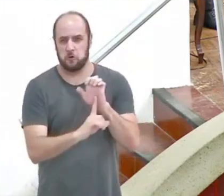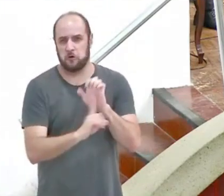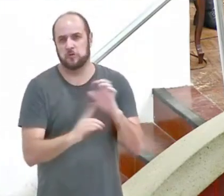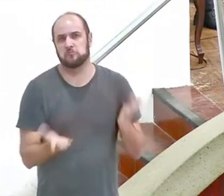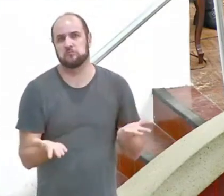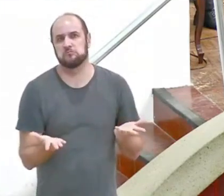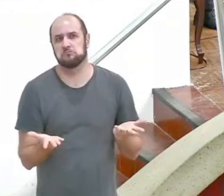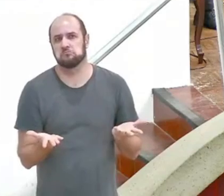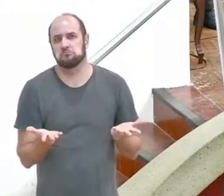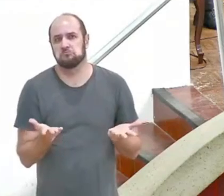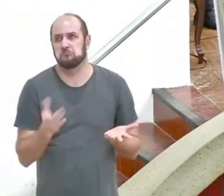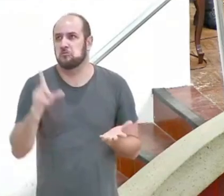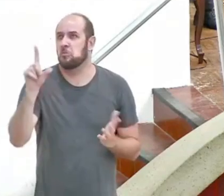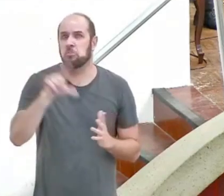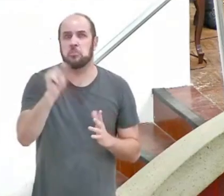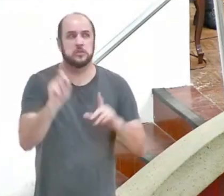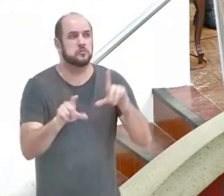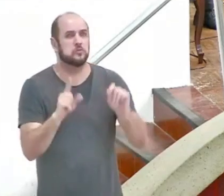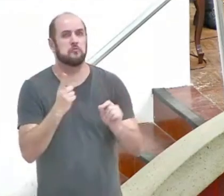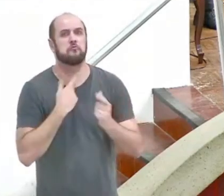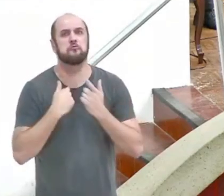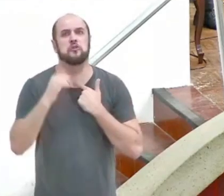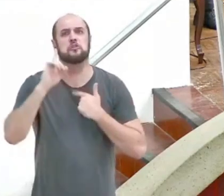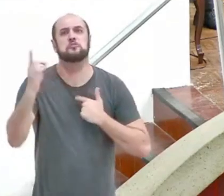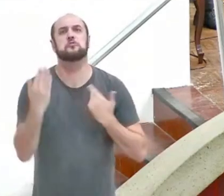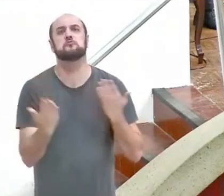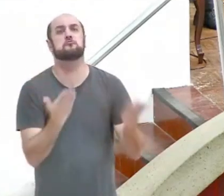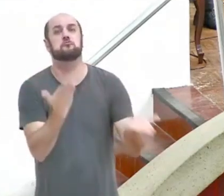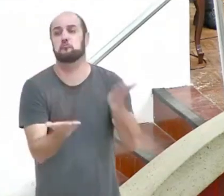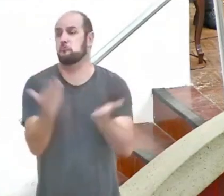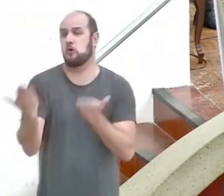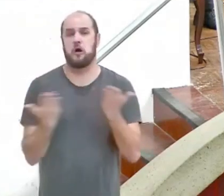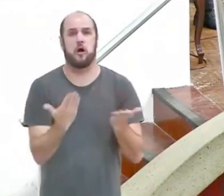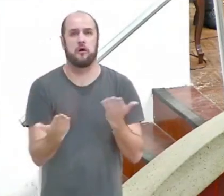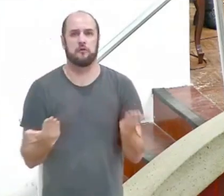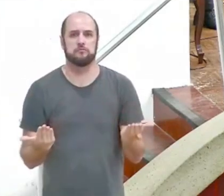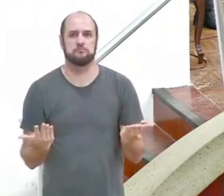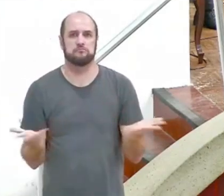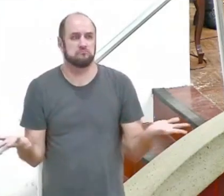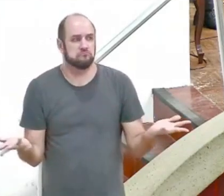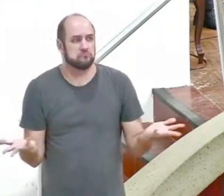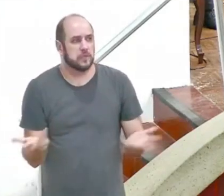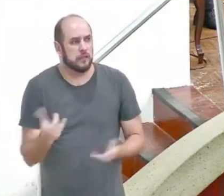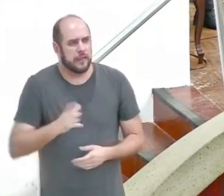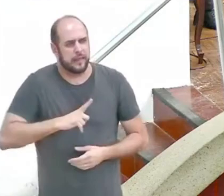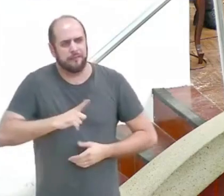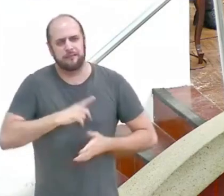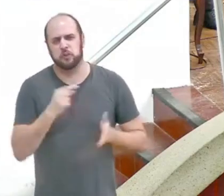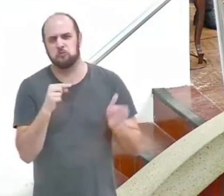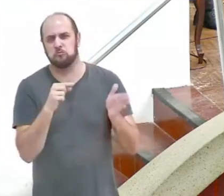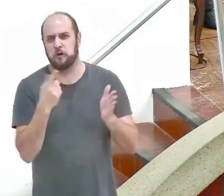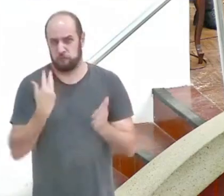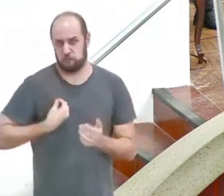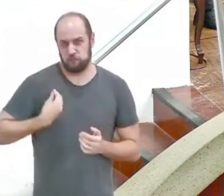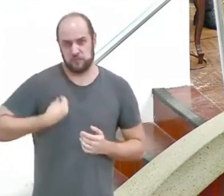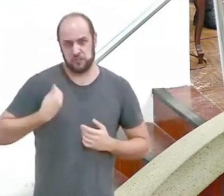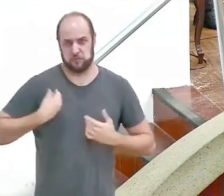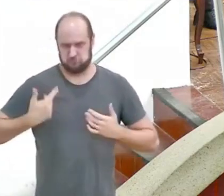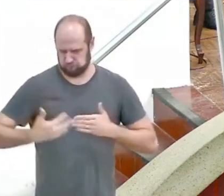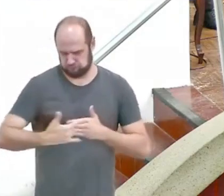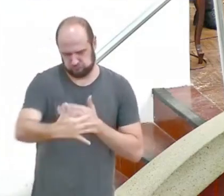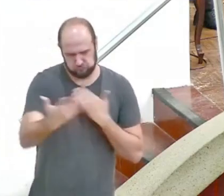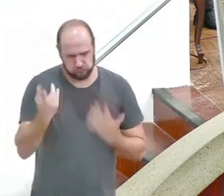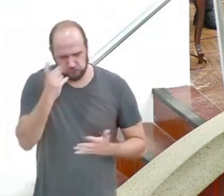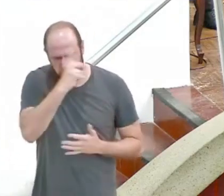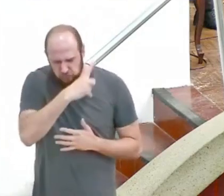dominical? Qual é a vontade de Deus para a minha vida? E ainda que muitas das questões da vida sejam complexas, e